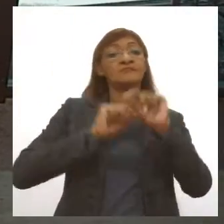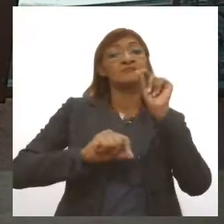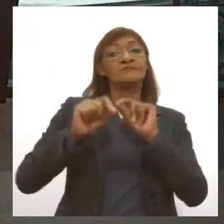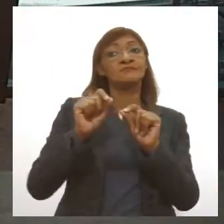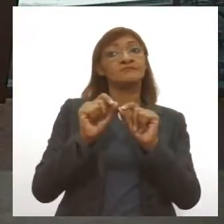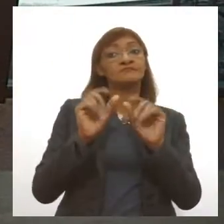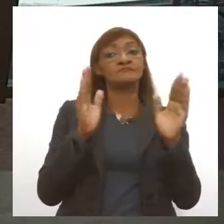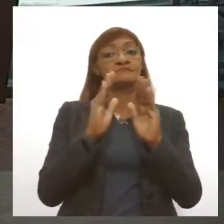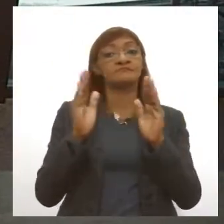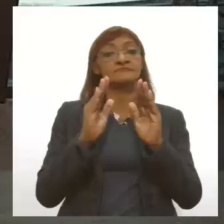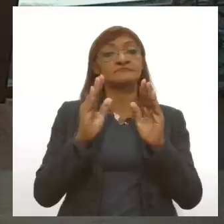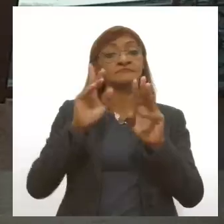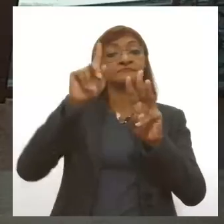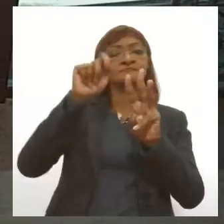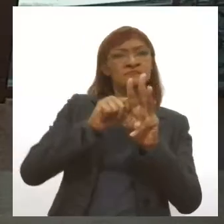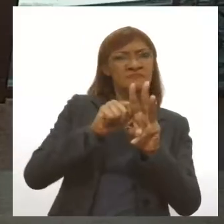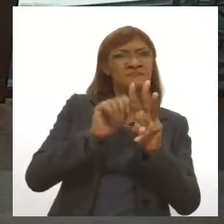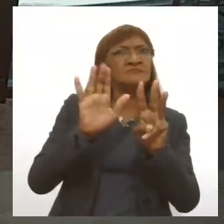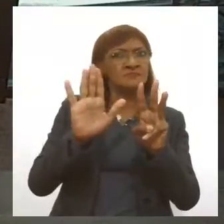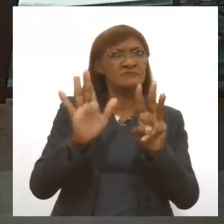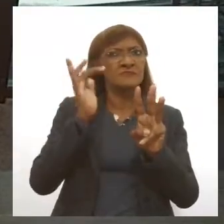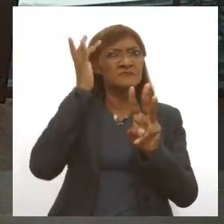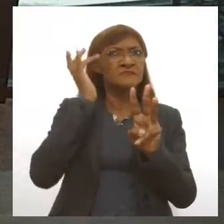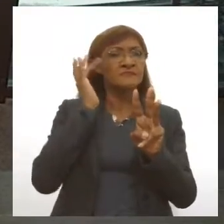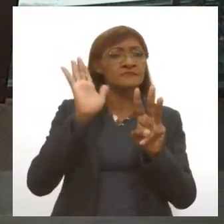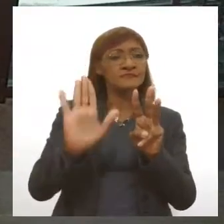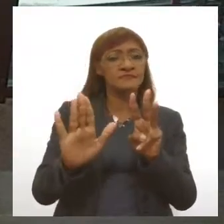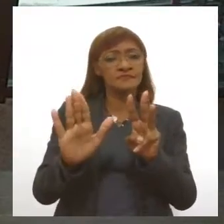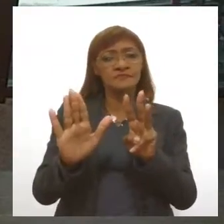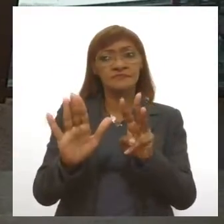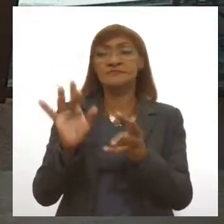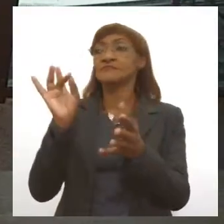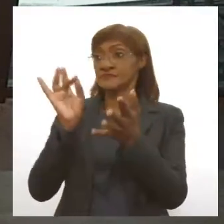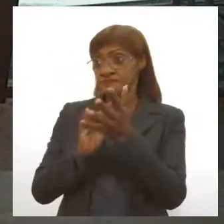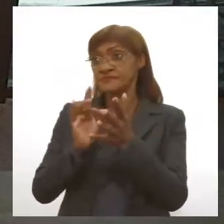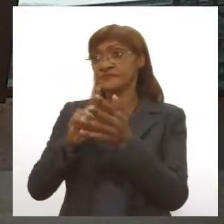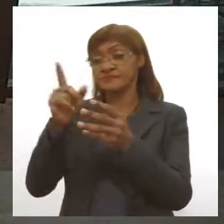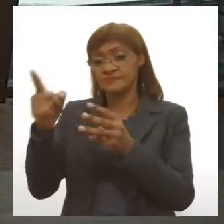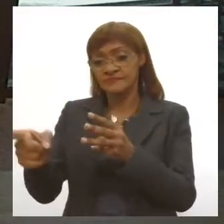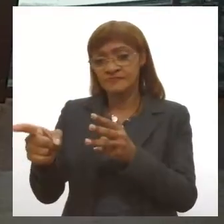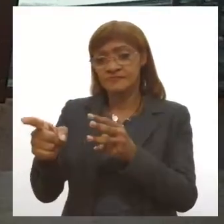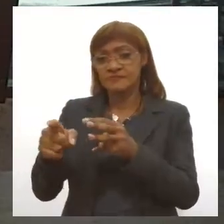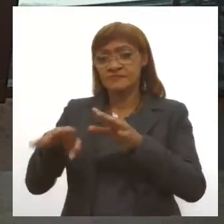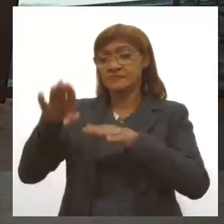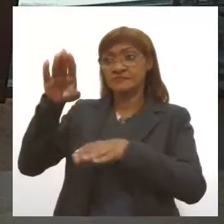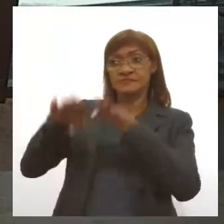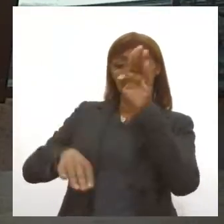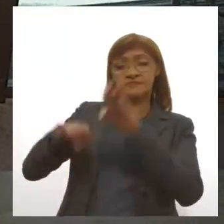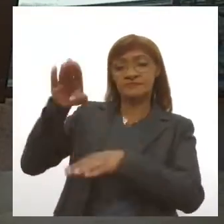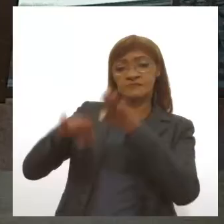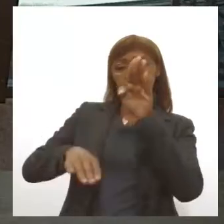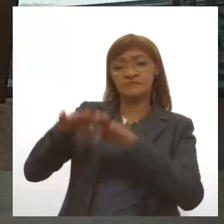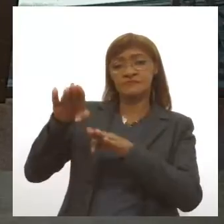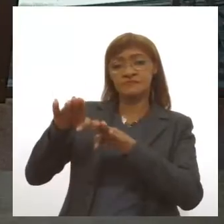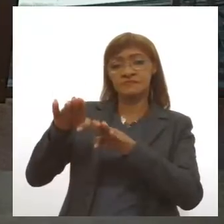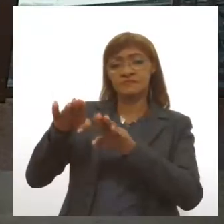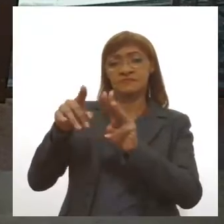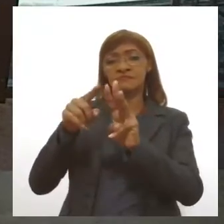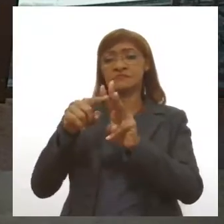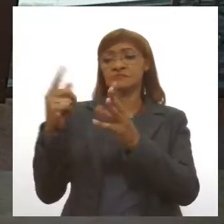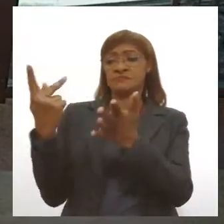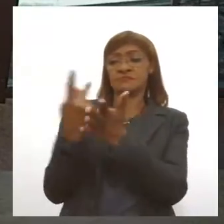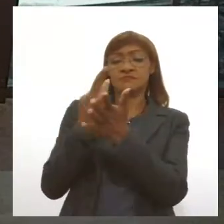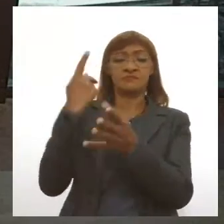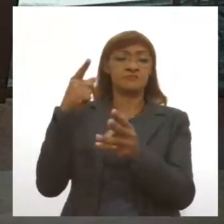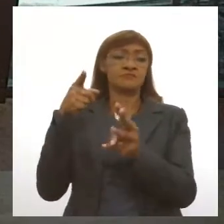a outra maior de três meses, se eu não me engano. essa relação depende muito para que a imunidade aconteça